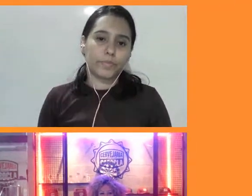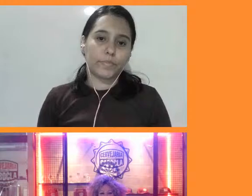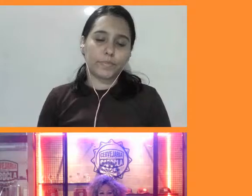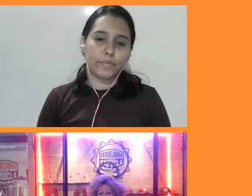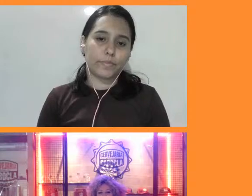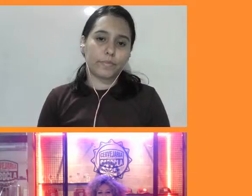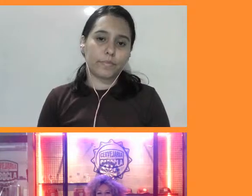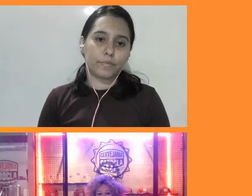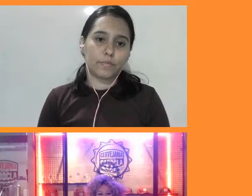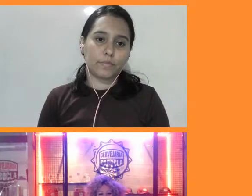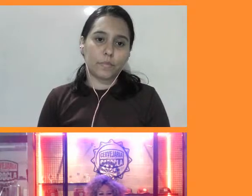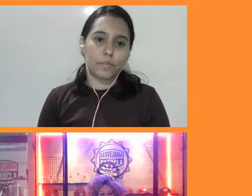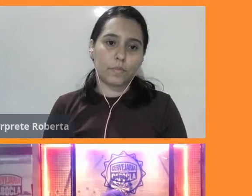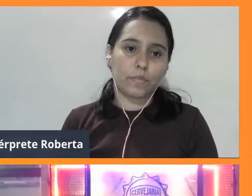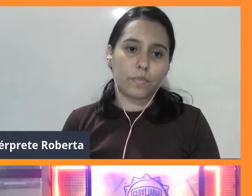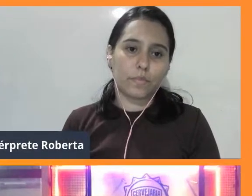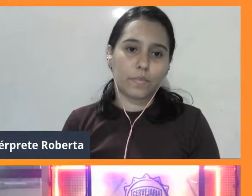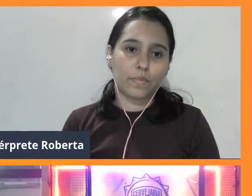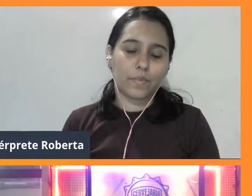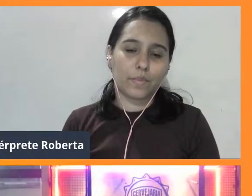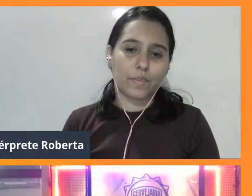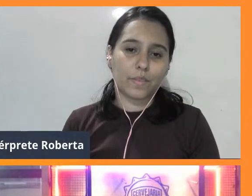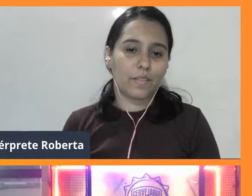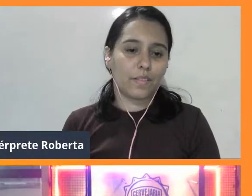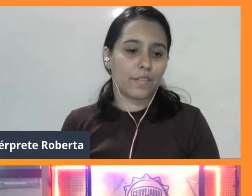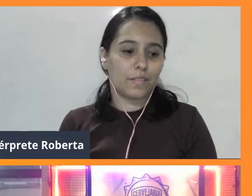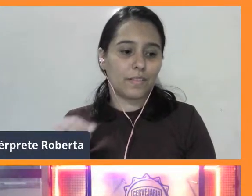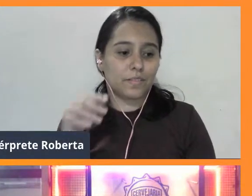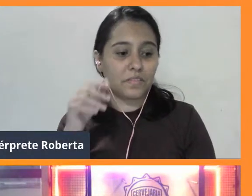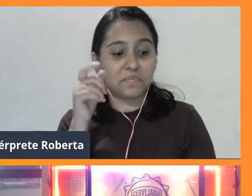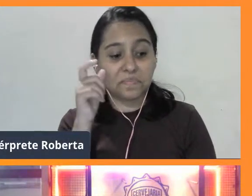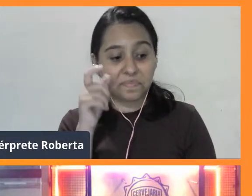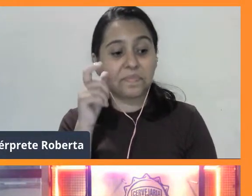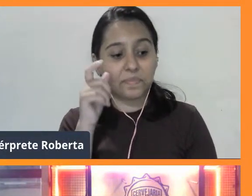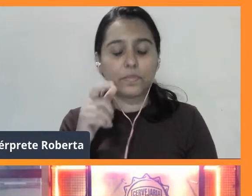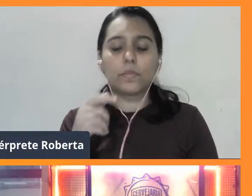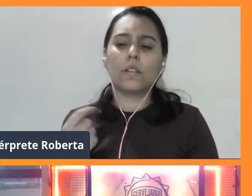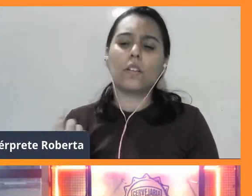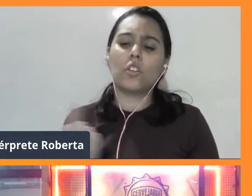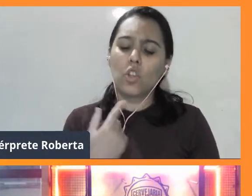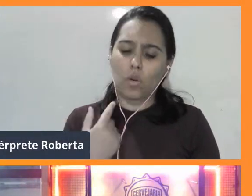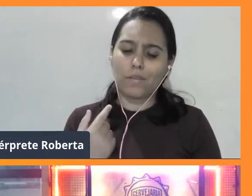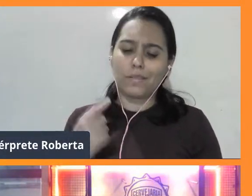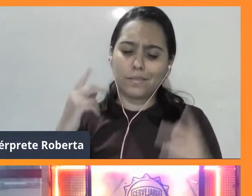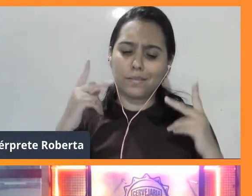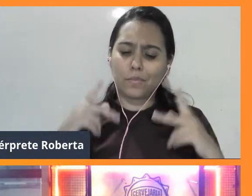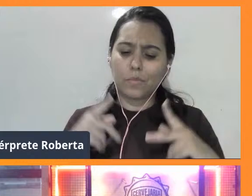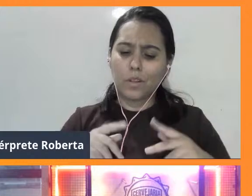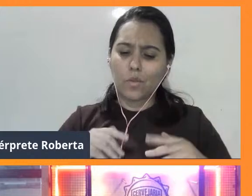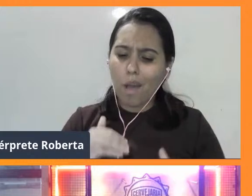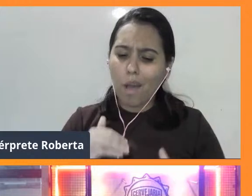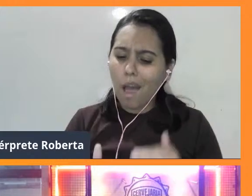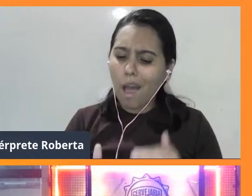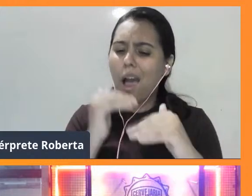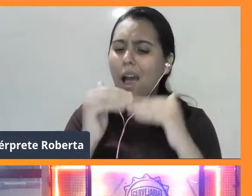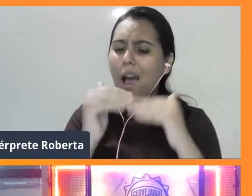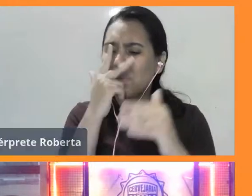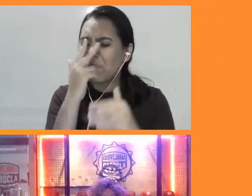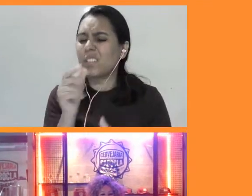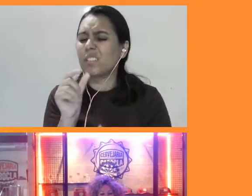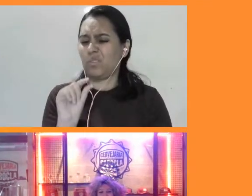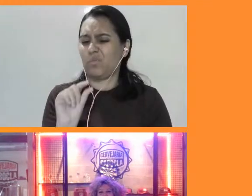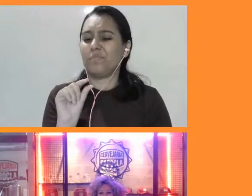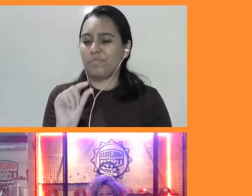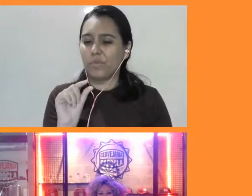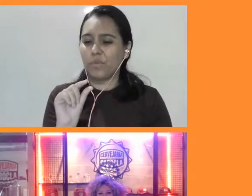Na verdade, eu acho que... interessante. Nós somos seres pouco evoluídos ainda. Eu acho que tem uma pergunta ainda,